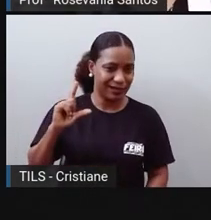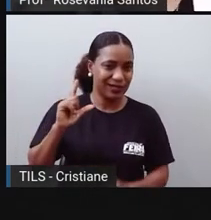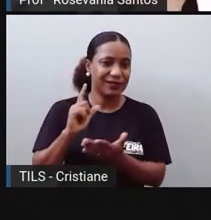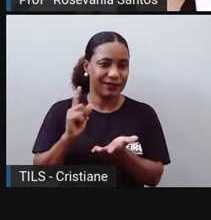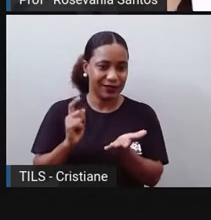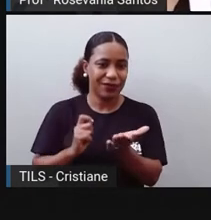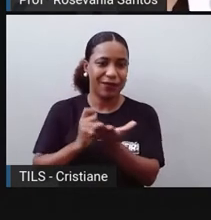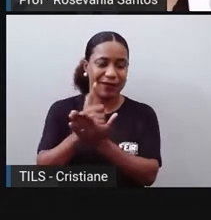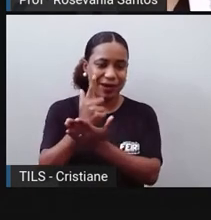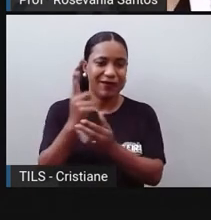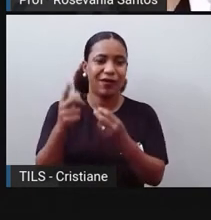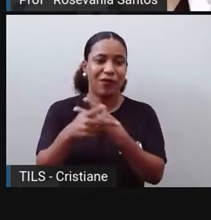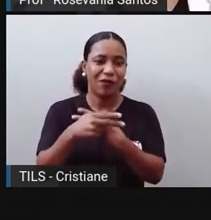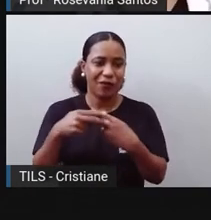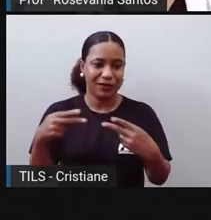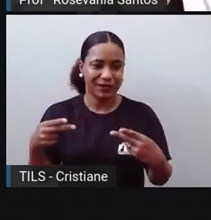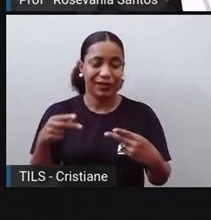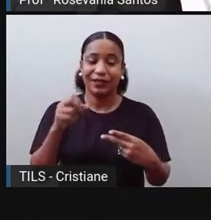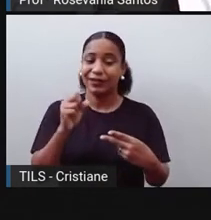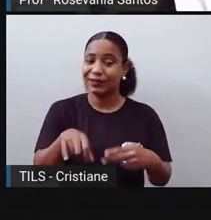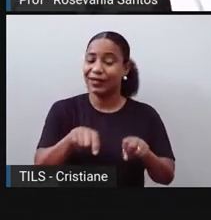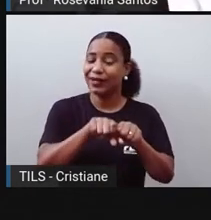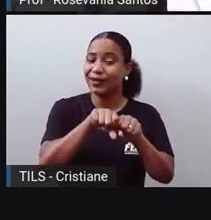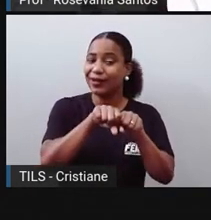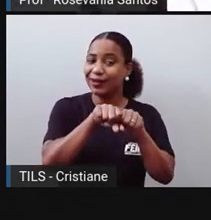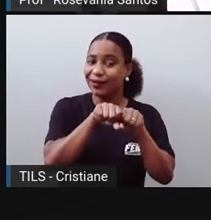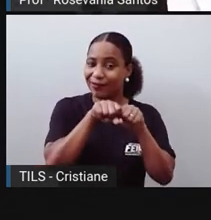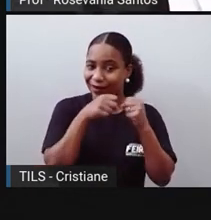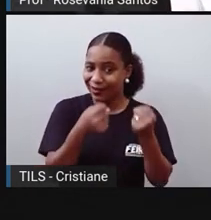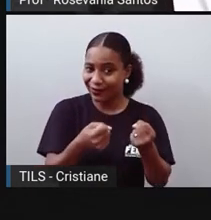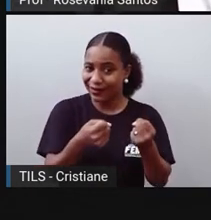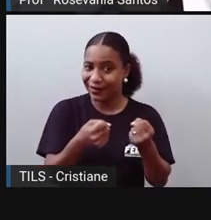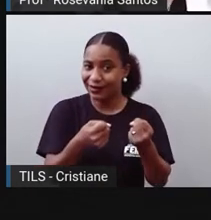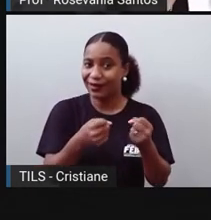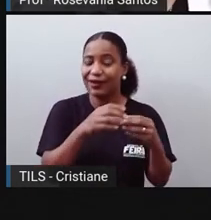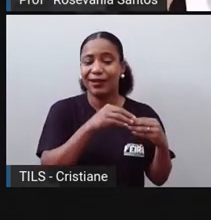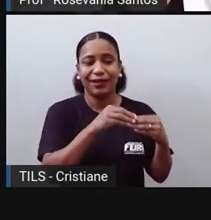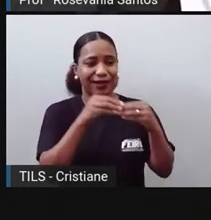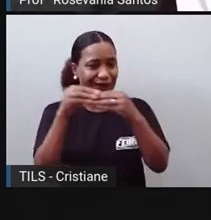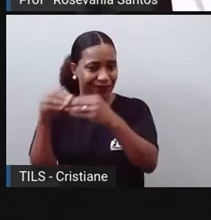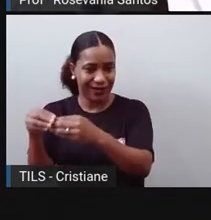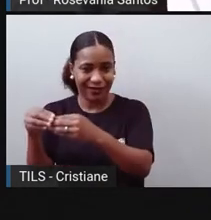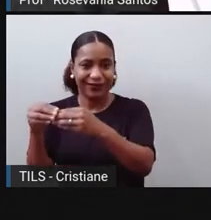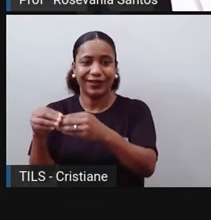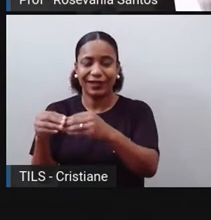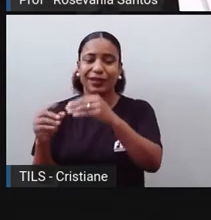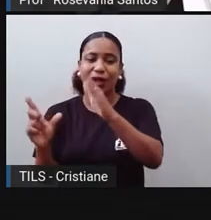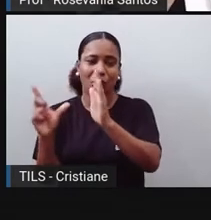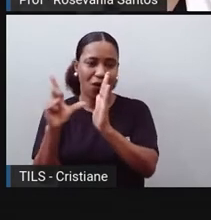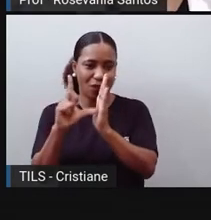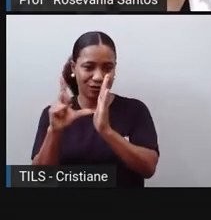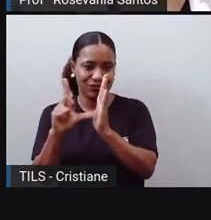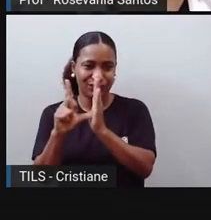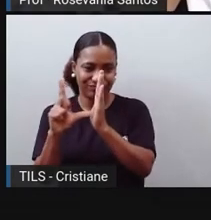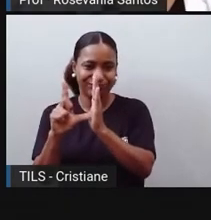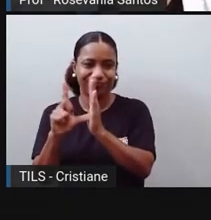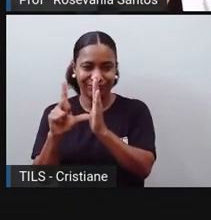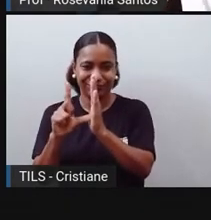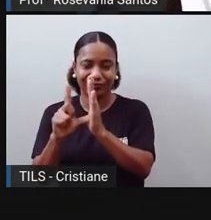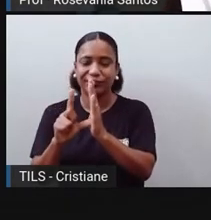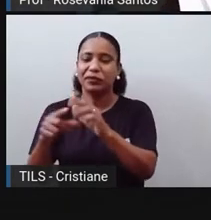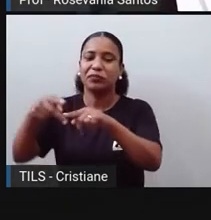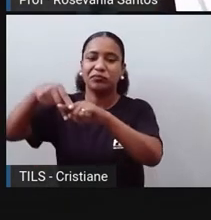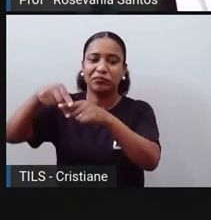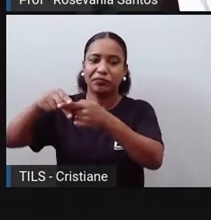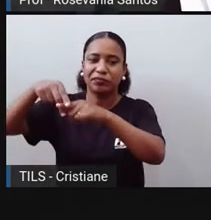se esse produto quebrasse, você levava ele ou na autorizada, ou em alguma loja que trabalhasse com esse tipo de coisa,